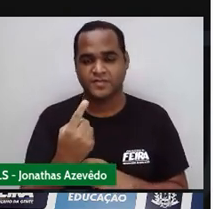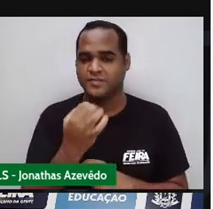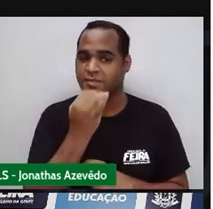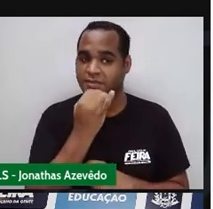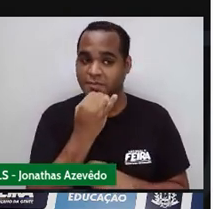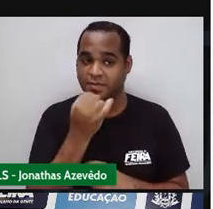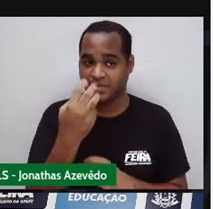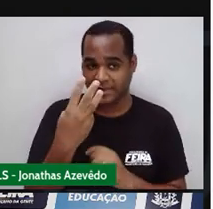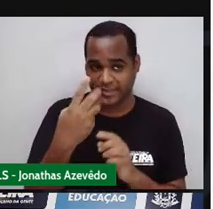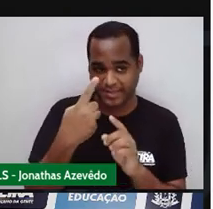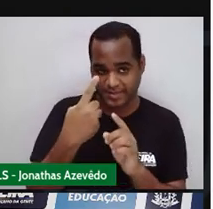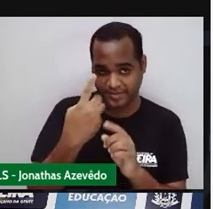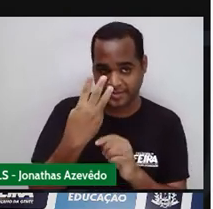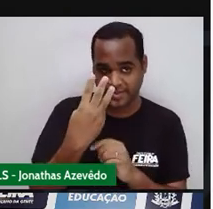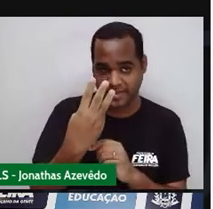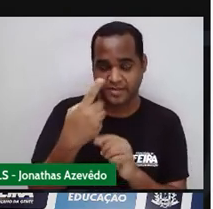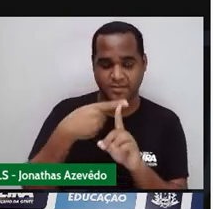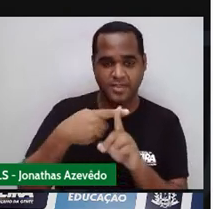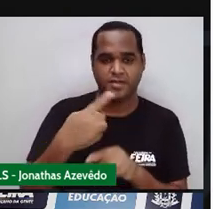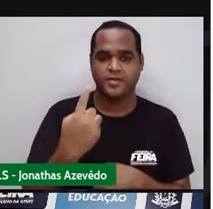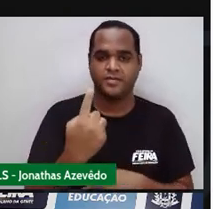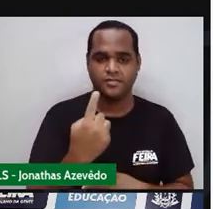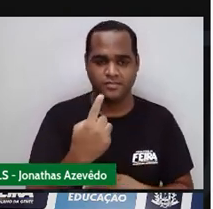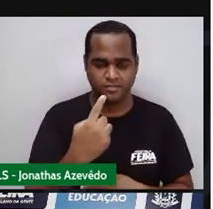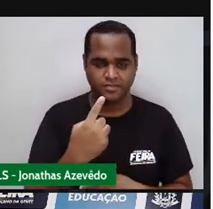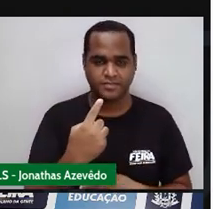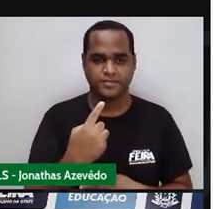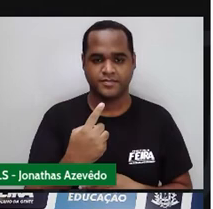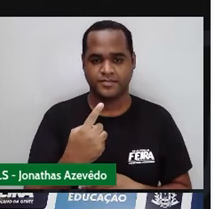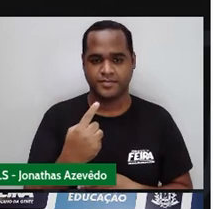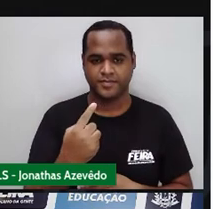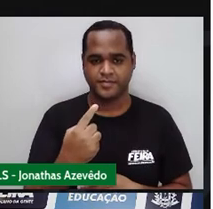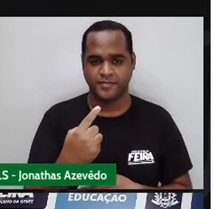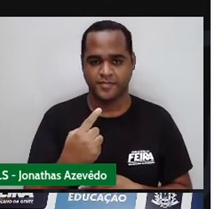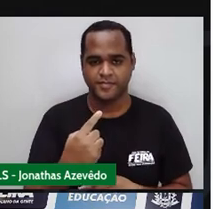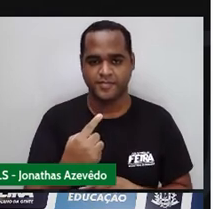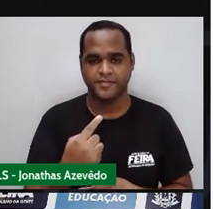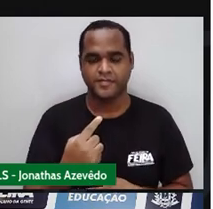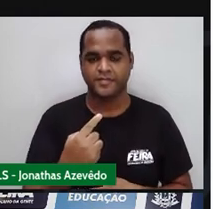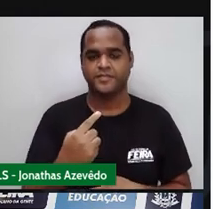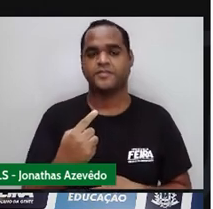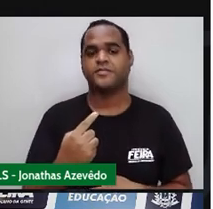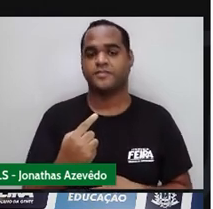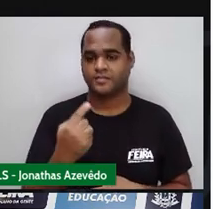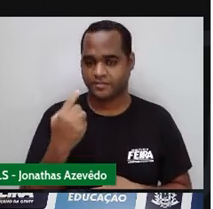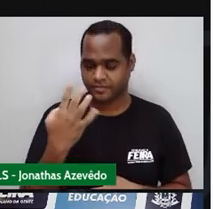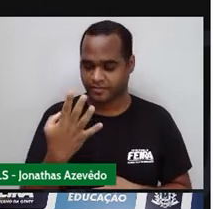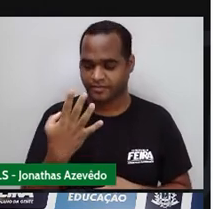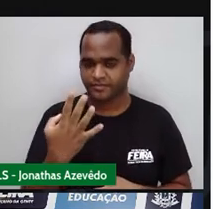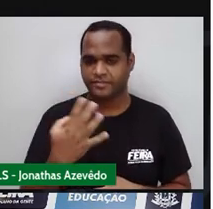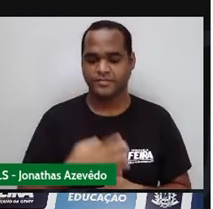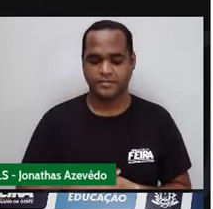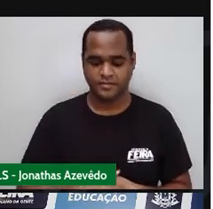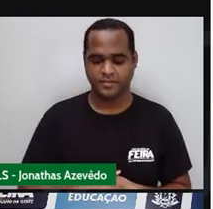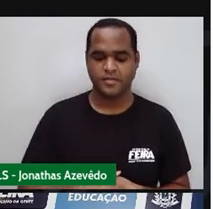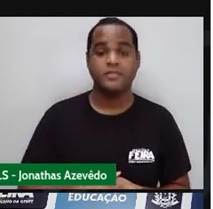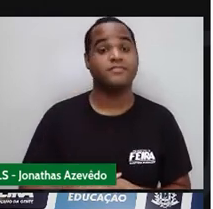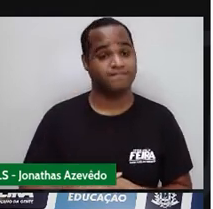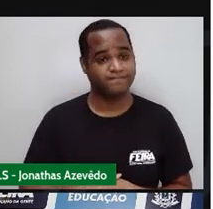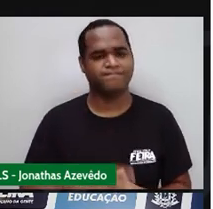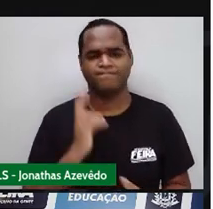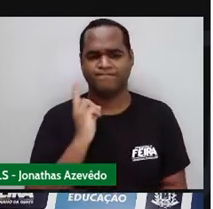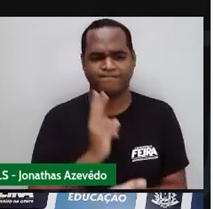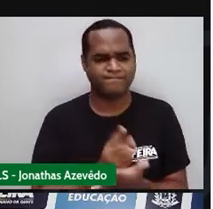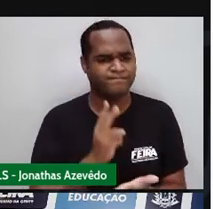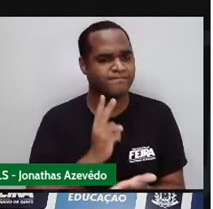Três Mais um Vai dar o sucessor Que é o quatro E é sempre assim